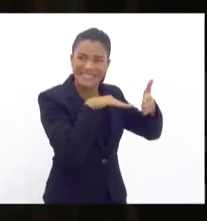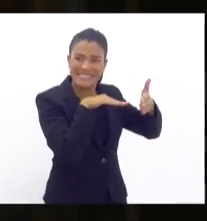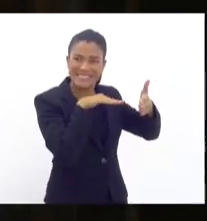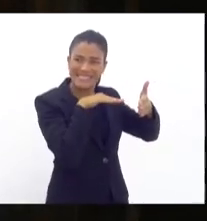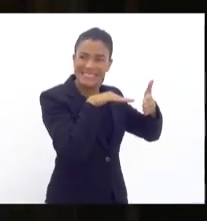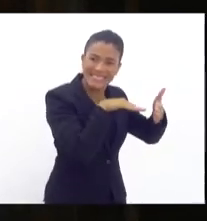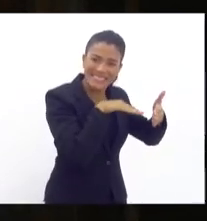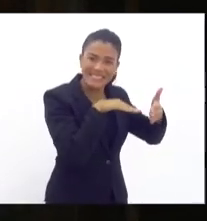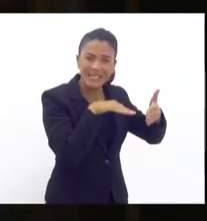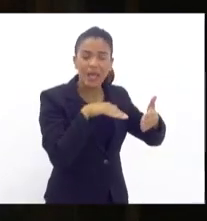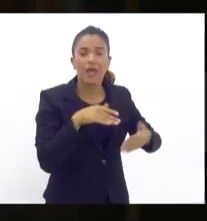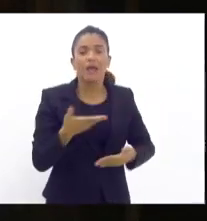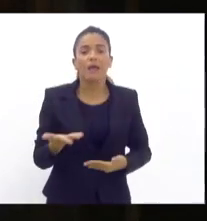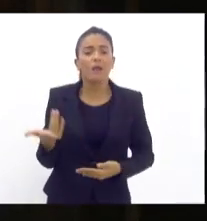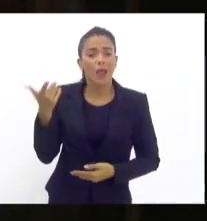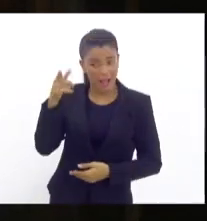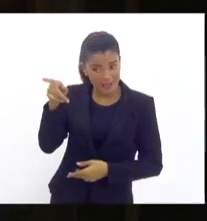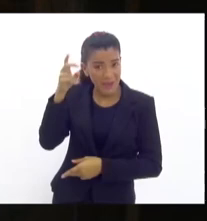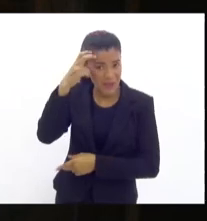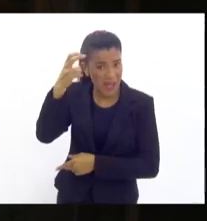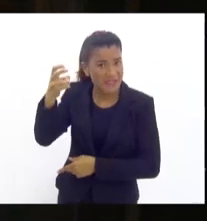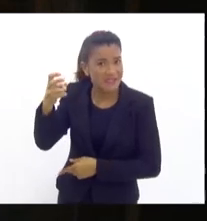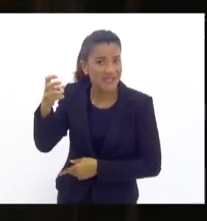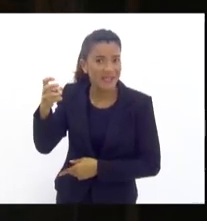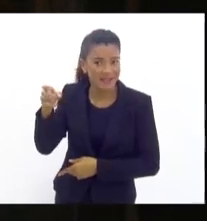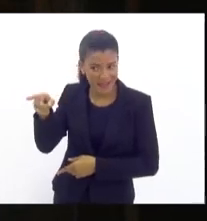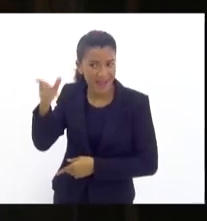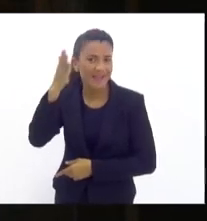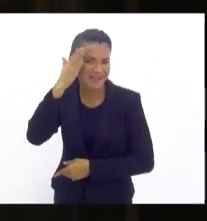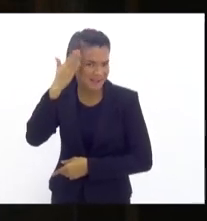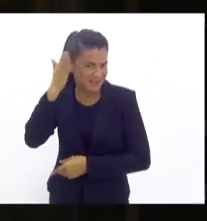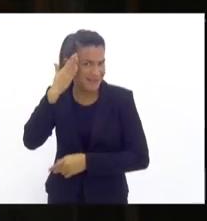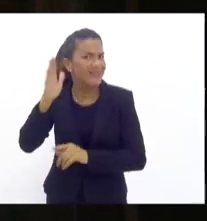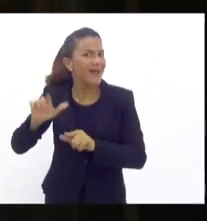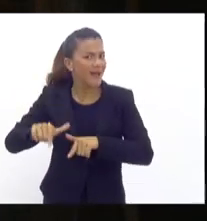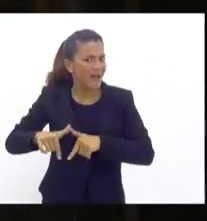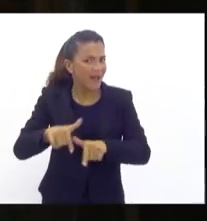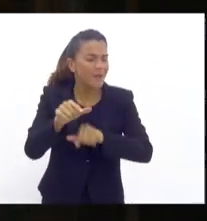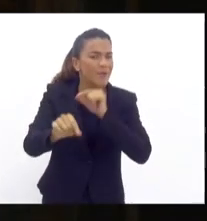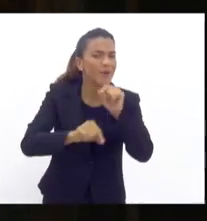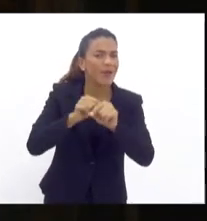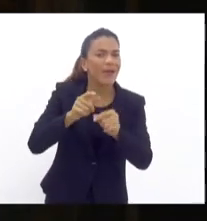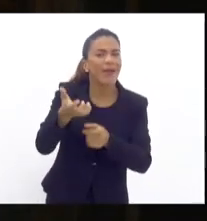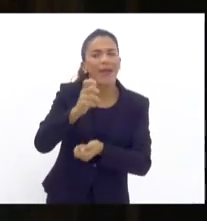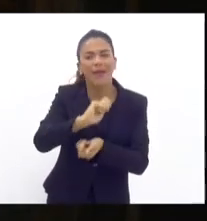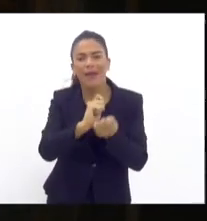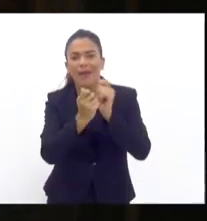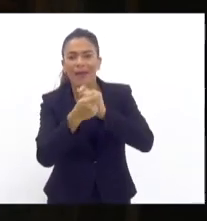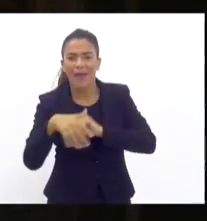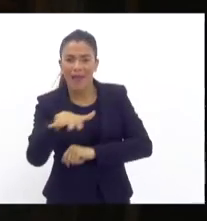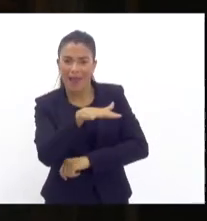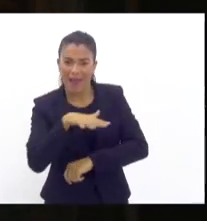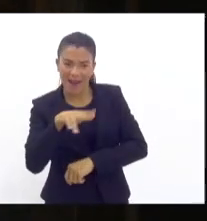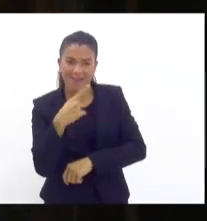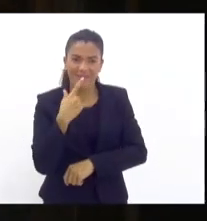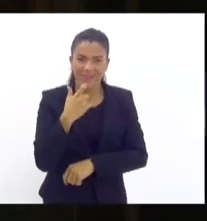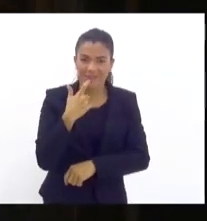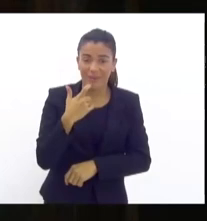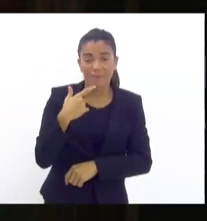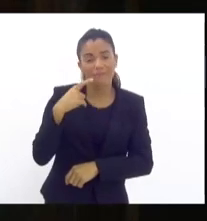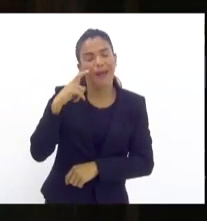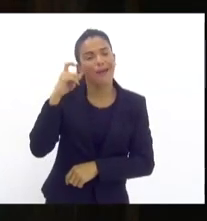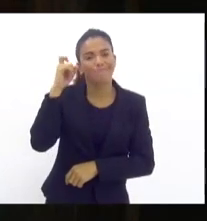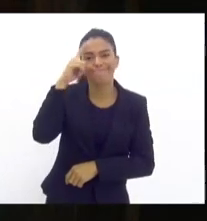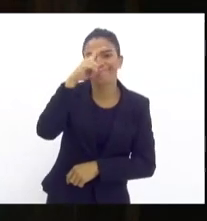DPF 635, ou seja, eles são inteligentes, eles sabem o que estão fazendo, querem transformar essas regiões em área vermelha para dificultar a operação